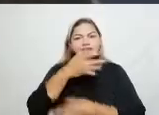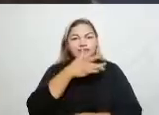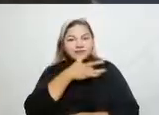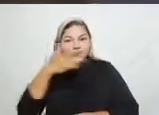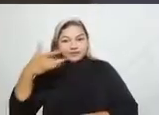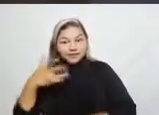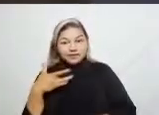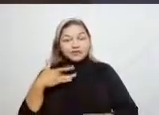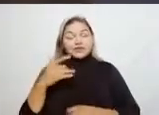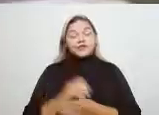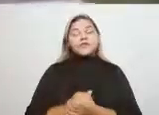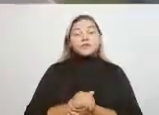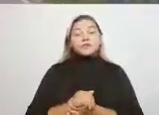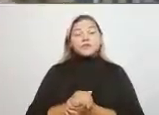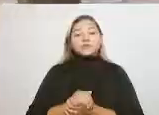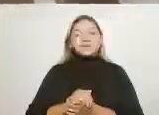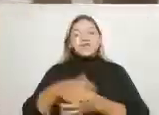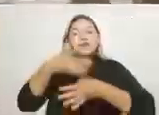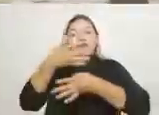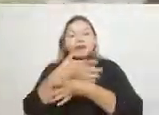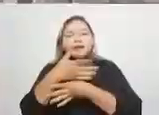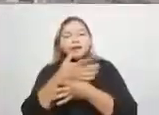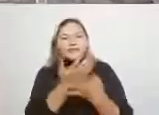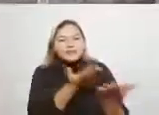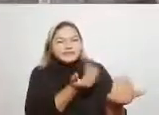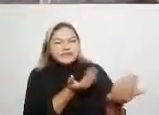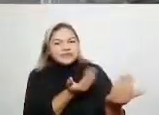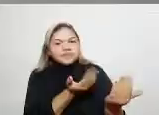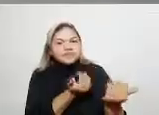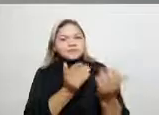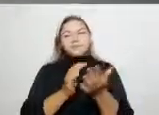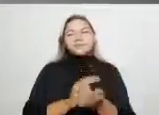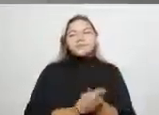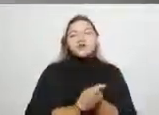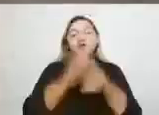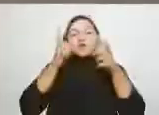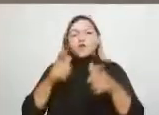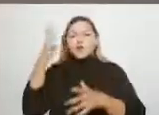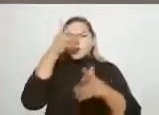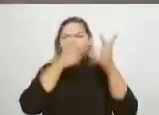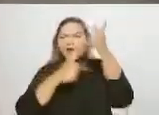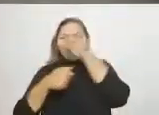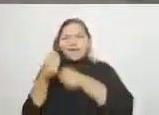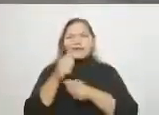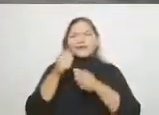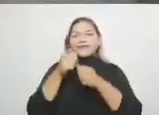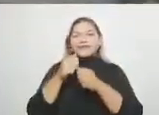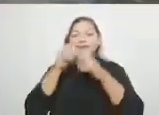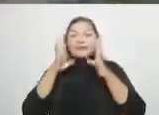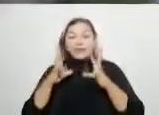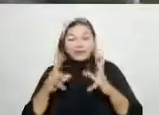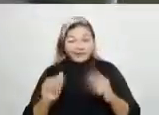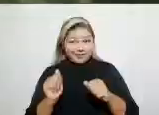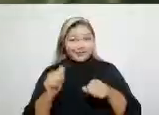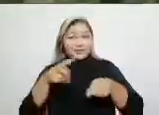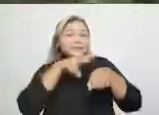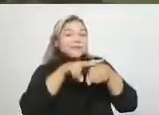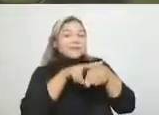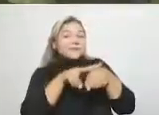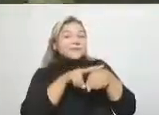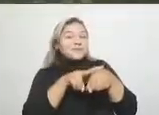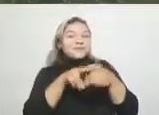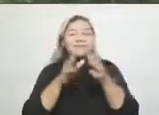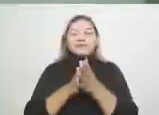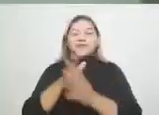cidade da saúde, que seja a cidade dos jovens, um lugar bonito, limpo e